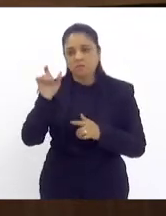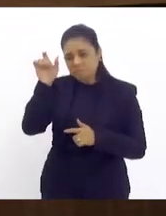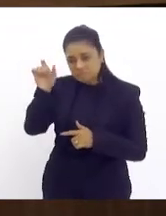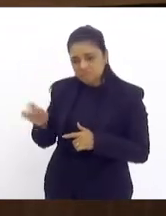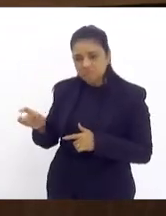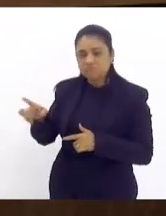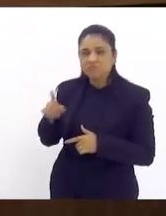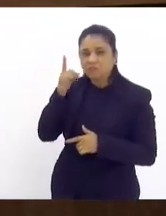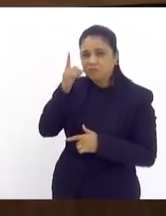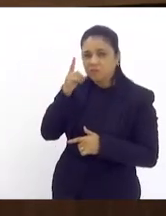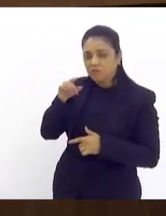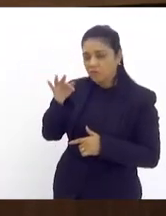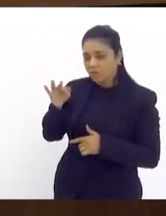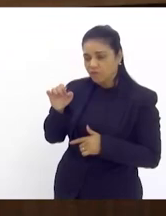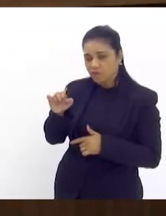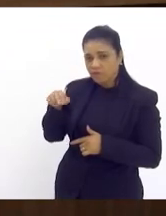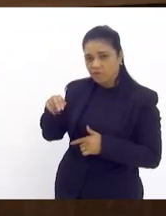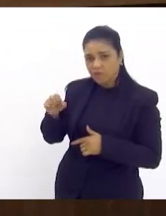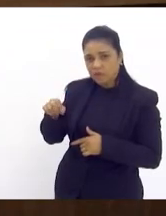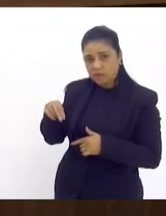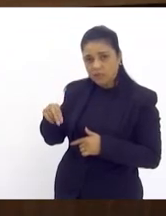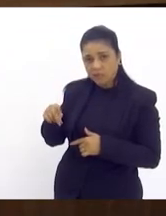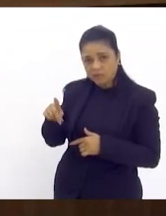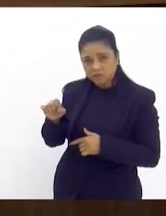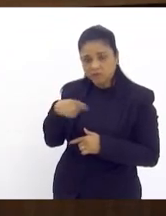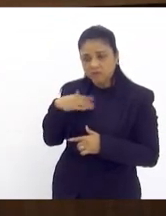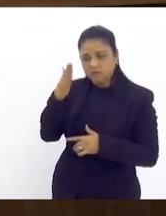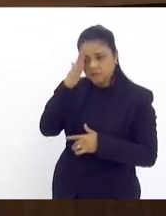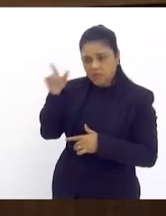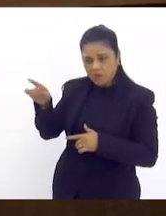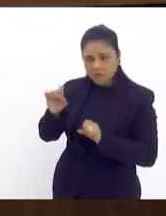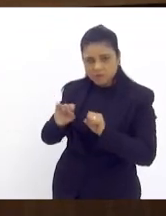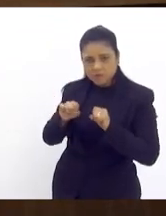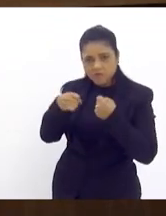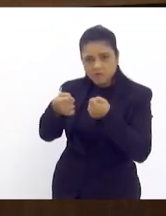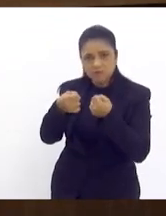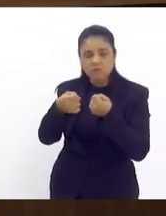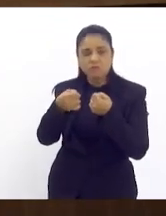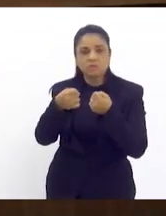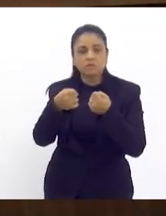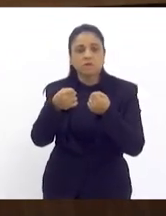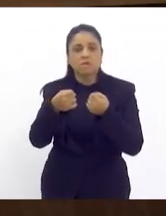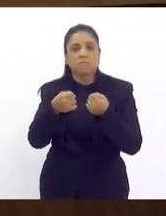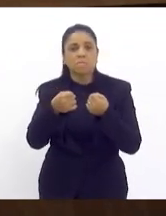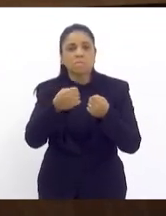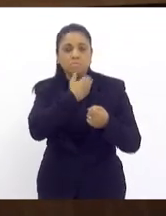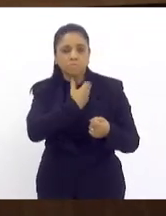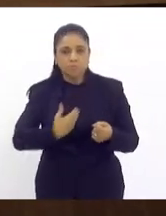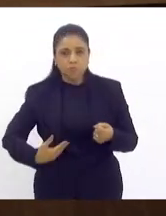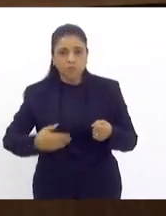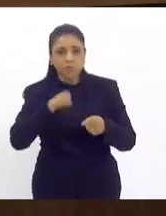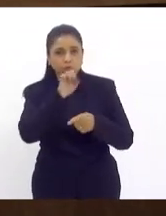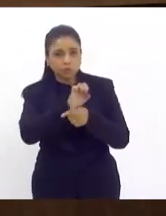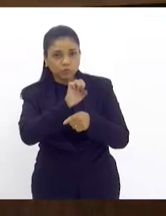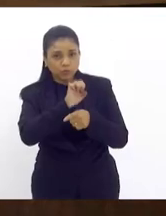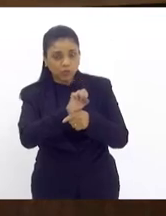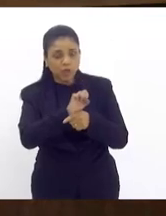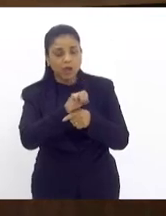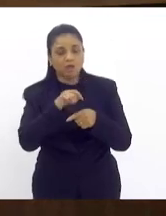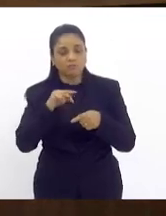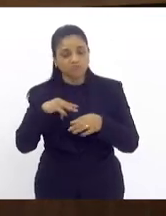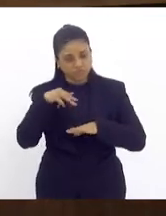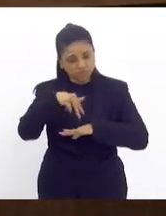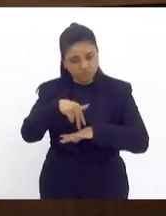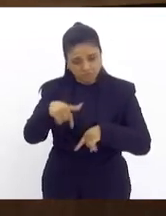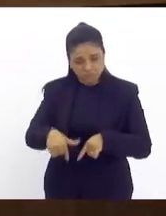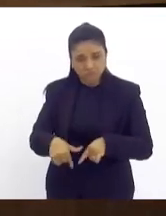Petrópolis é palavras da defensoria pública do estado as defensoras tiveram aqui e relataram que